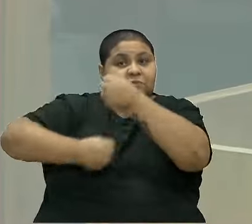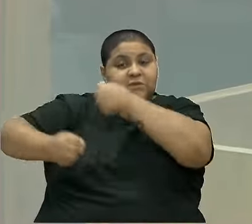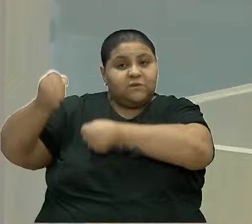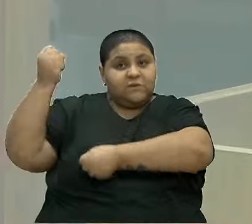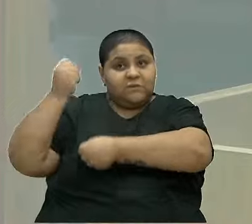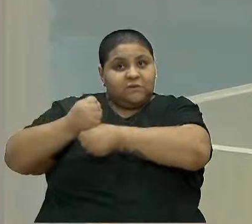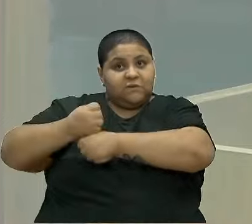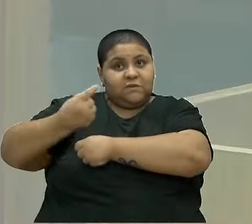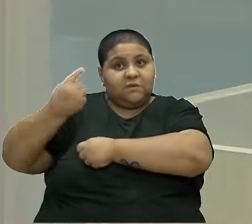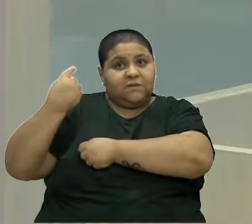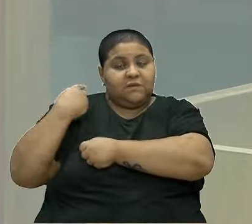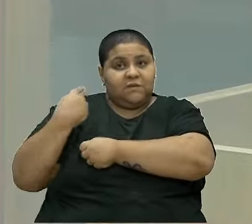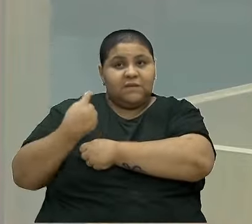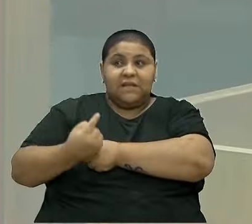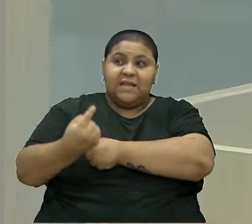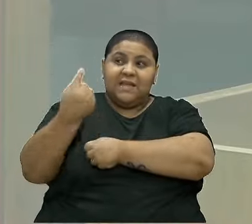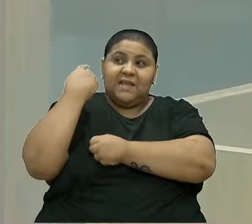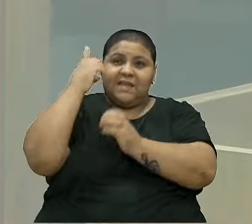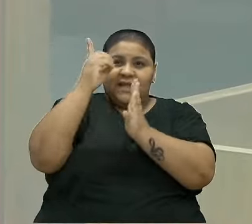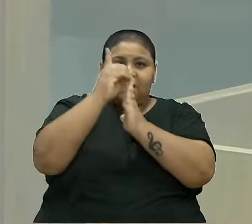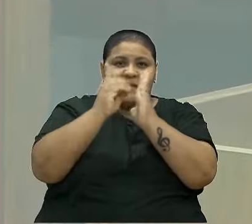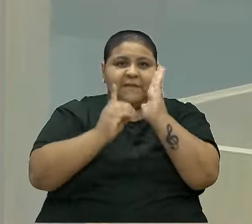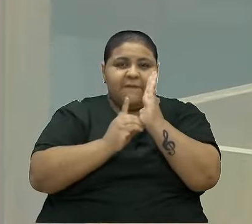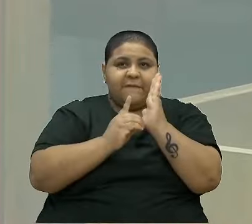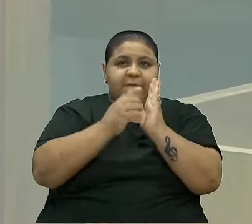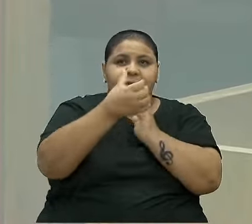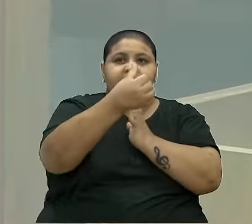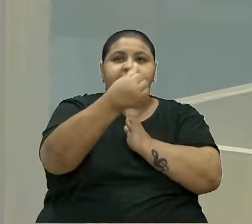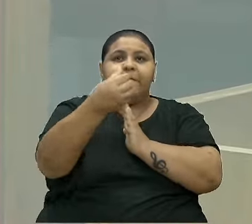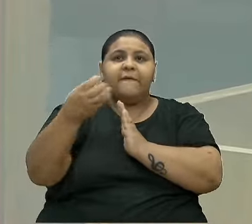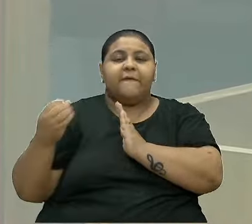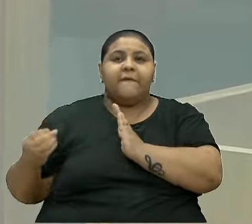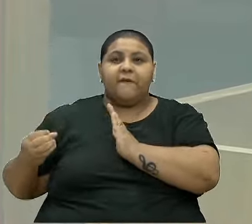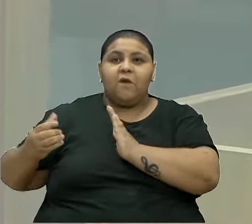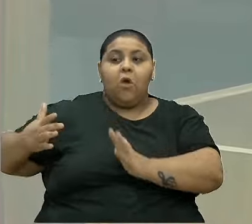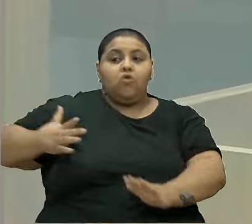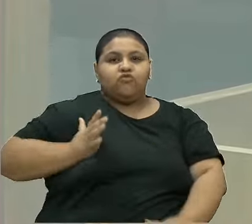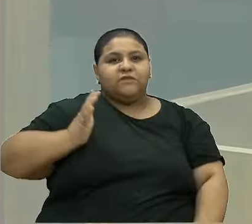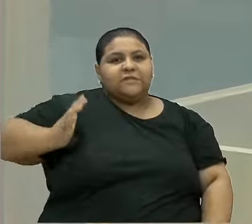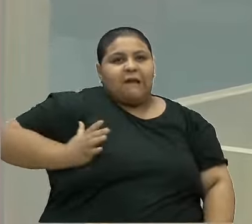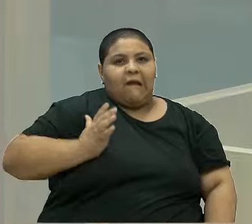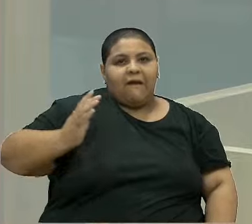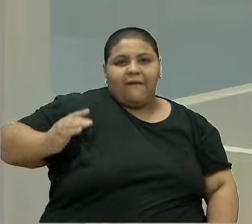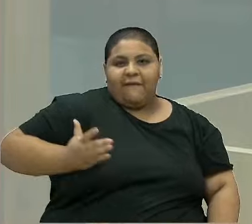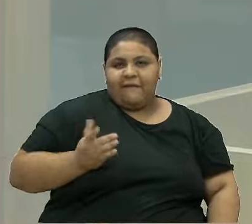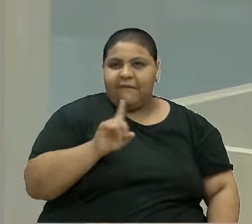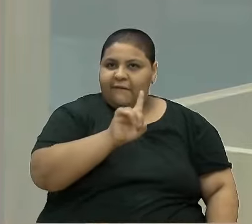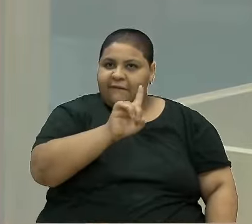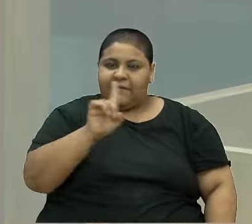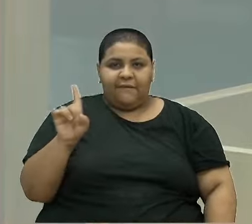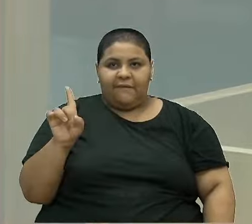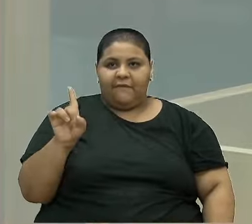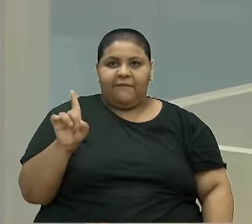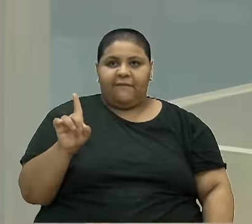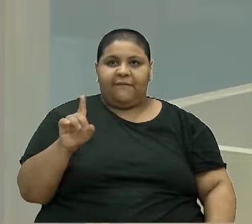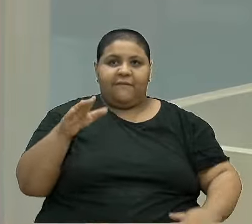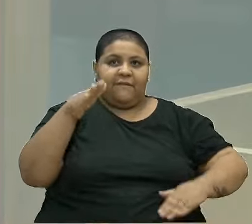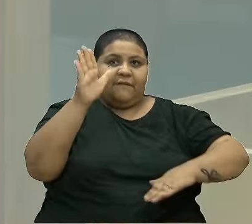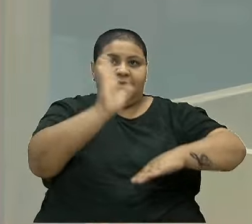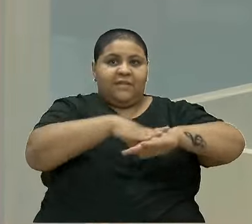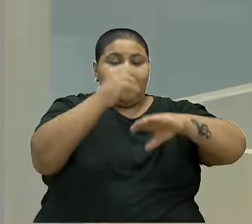Pois então, lá na década de 60, a burguesia, que não era mais